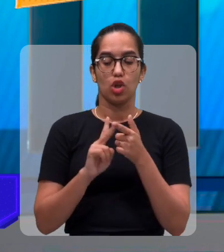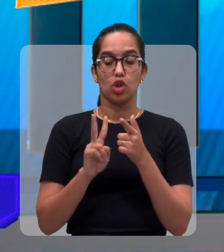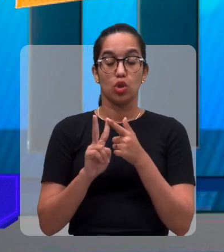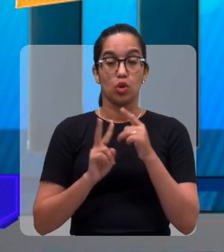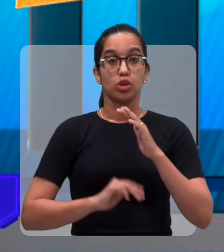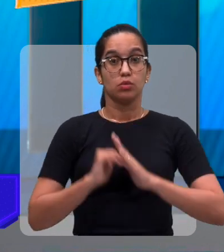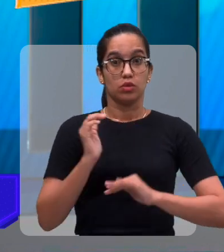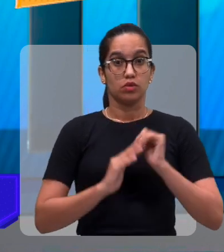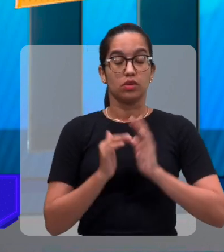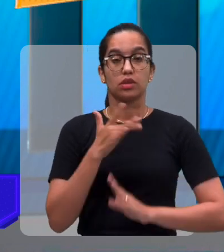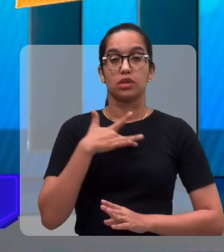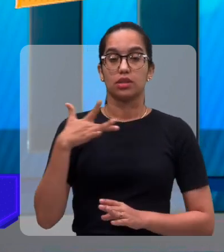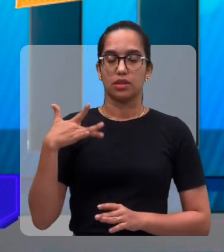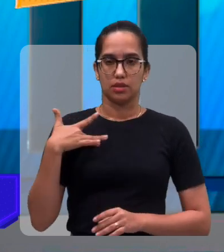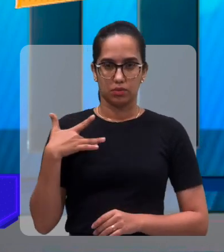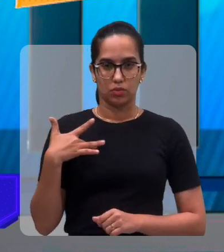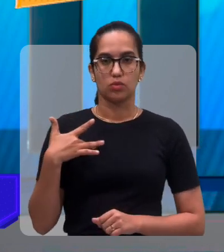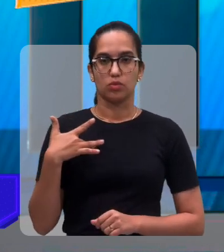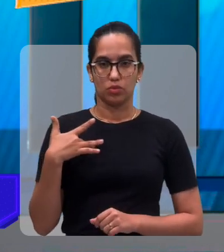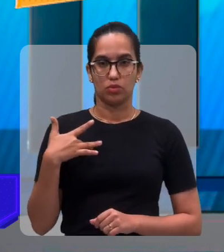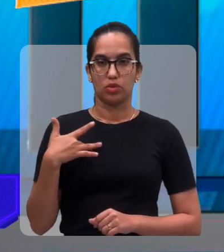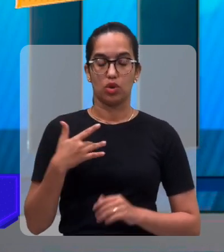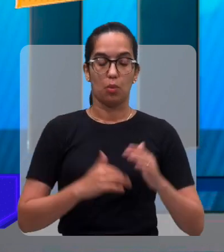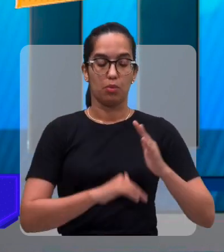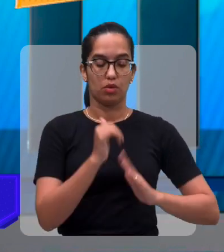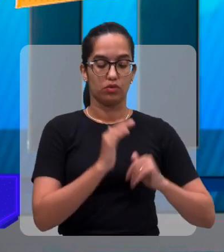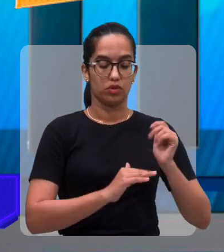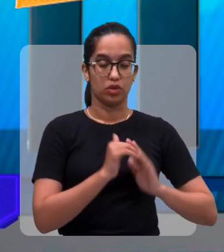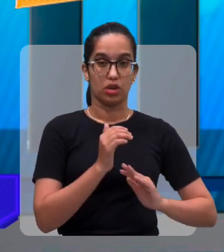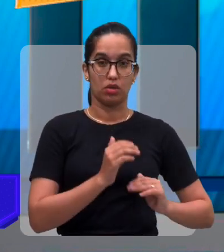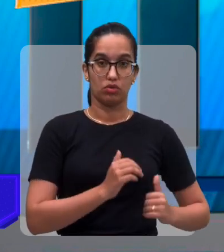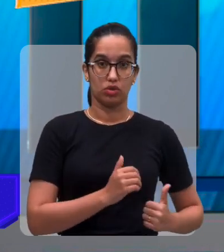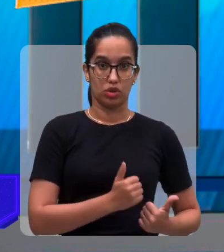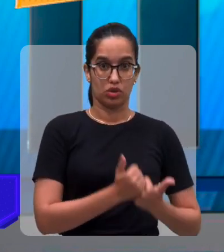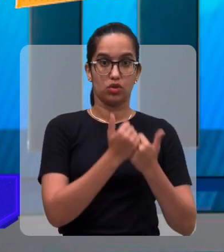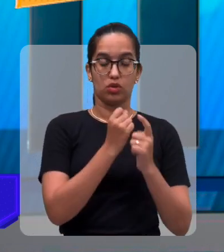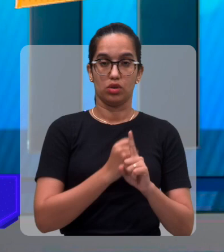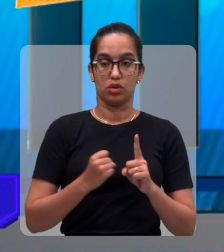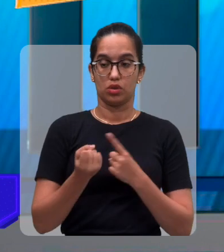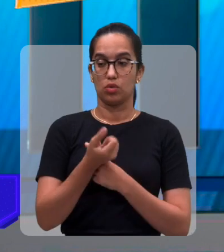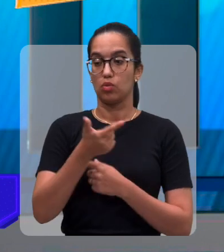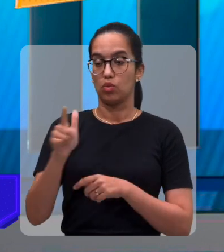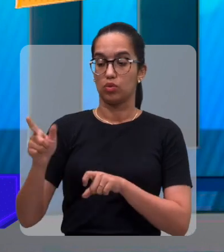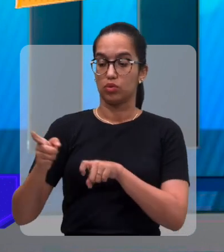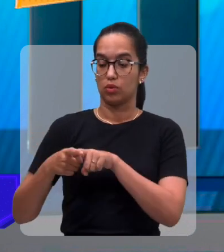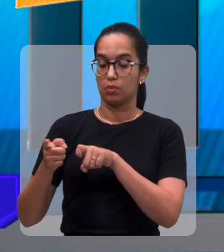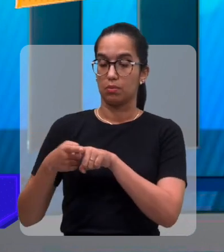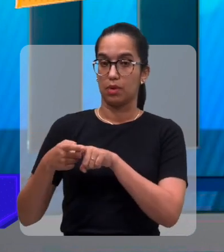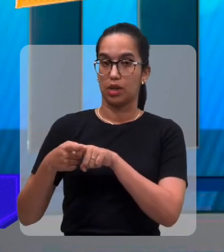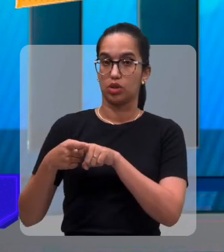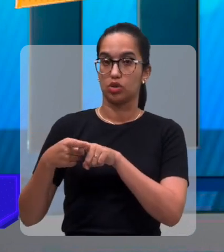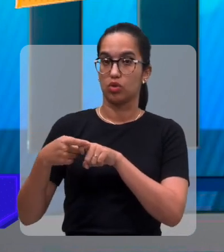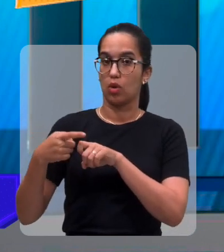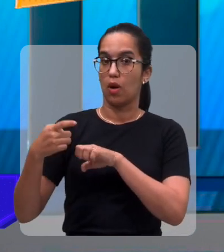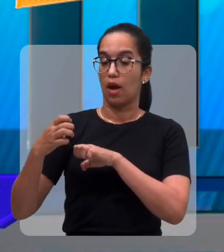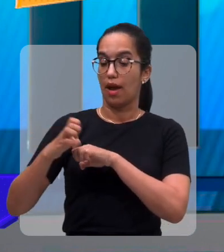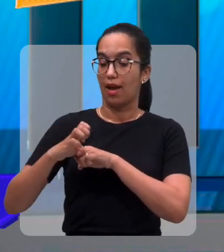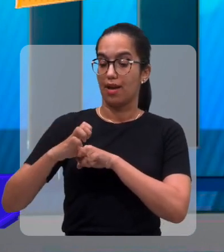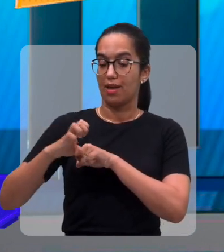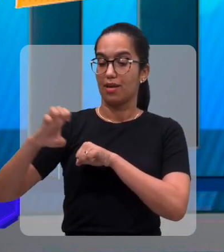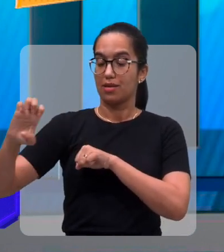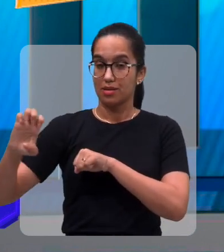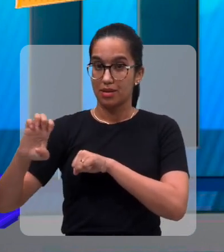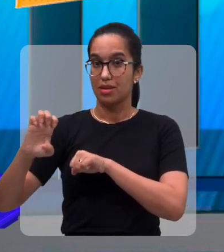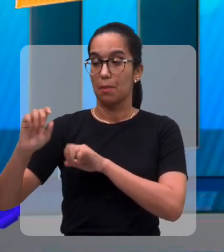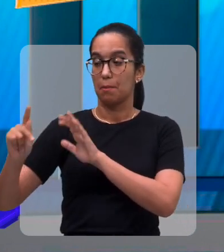profissionais da saúde, né? Onde ele é o assistente social, um deles, e o outro é o médico da sua especialidade da deficiência.